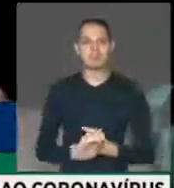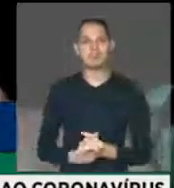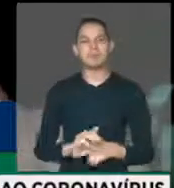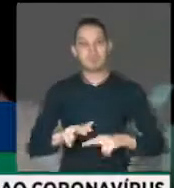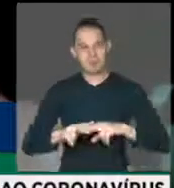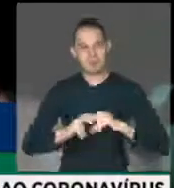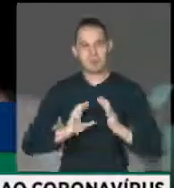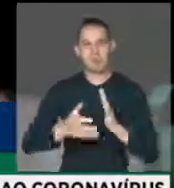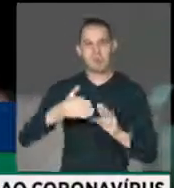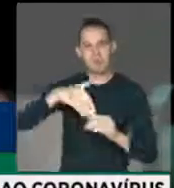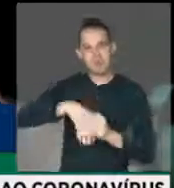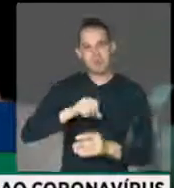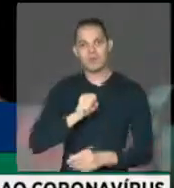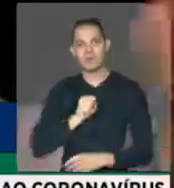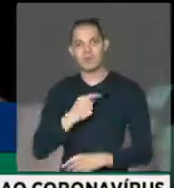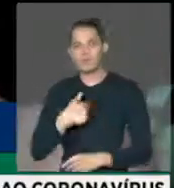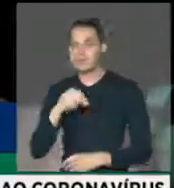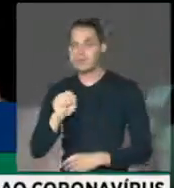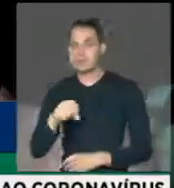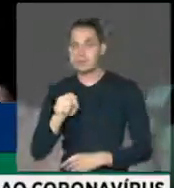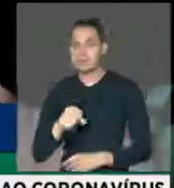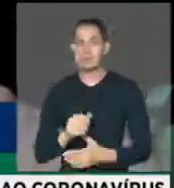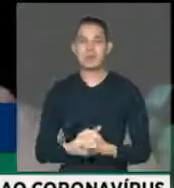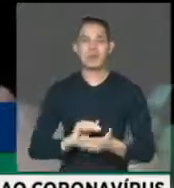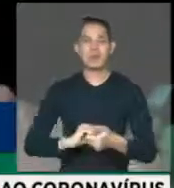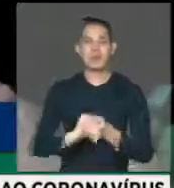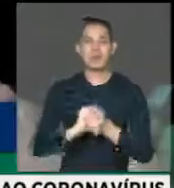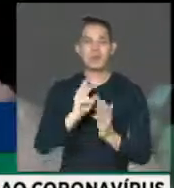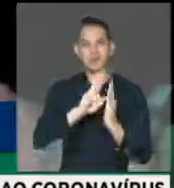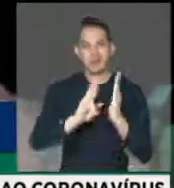Portanto, o PSB orienta sim a matéria, cumprimentando o relator Pedro Paulo. Obrigado. Obrigado.